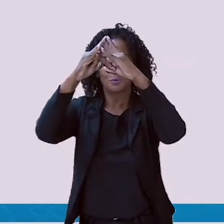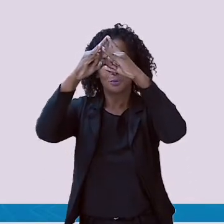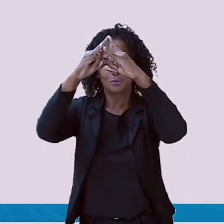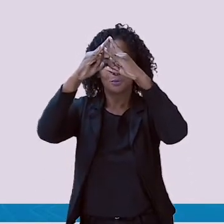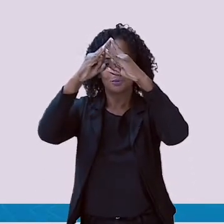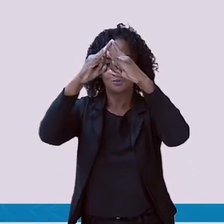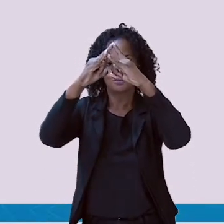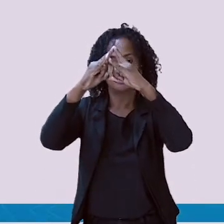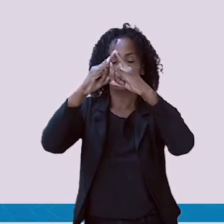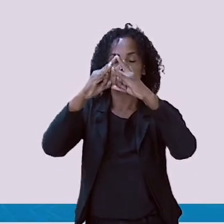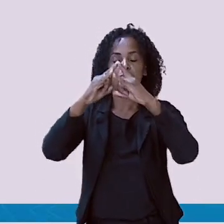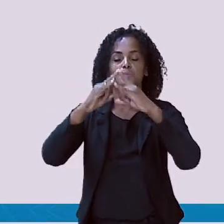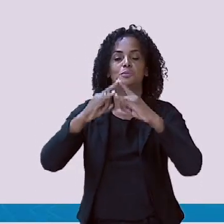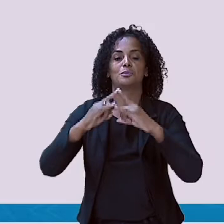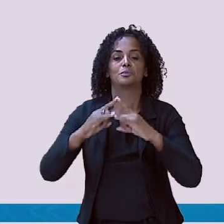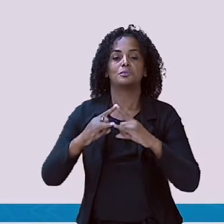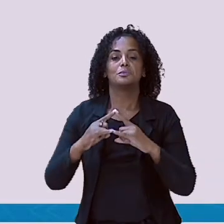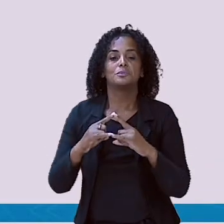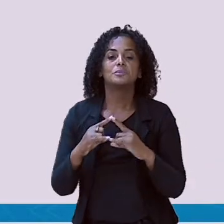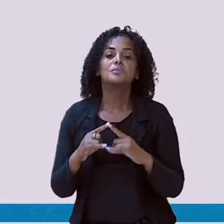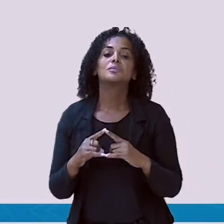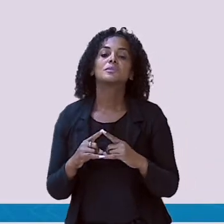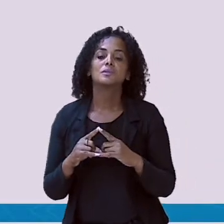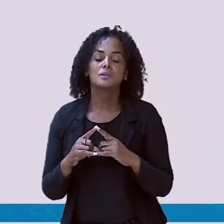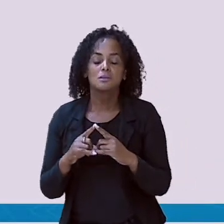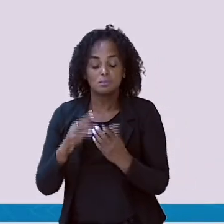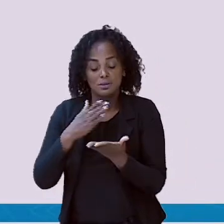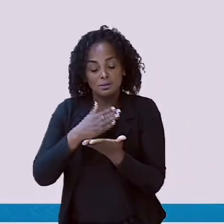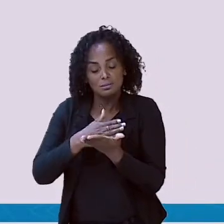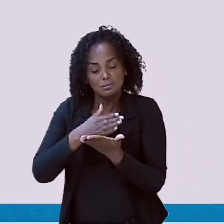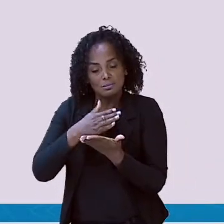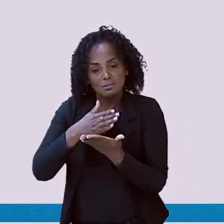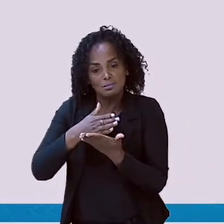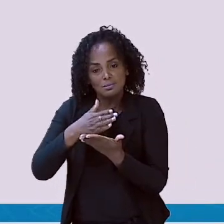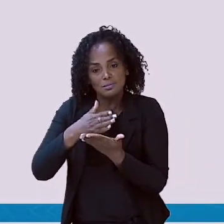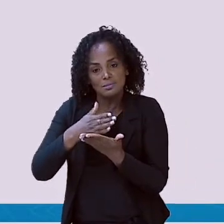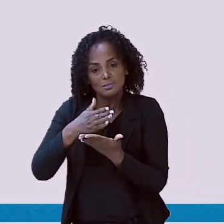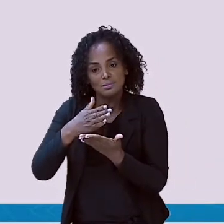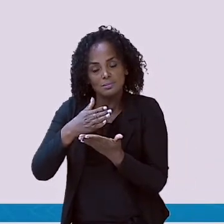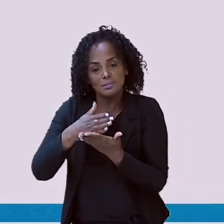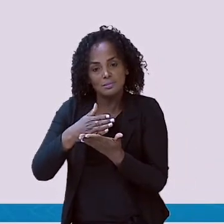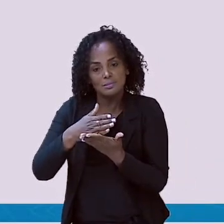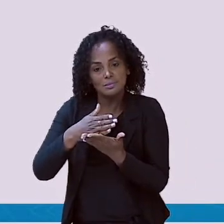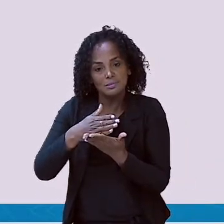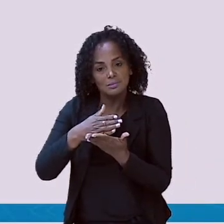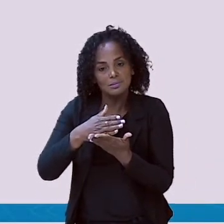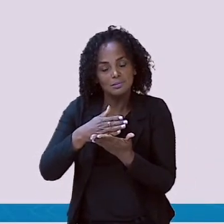Castelo. Vamos separar as sílabas da palavra?